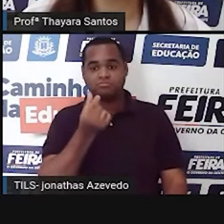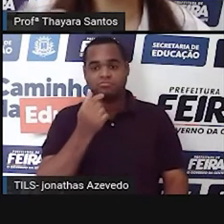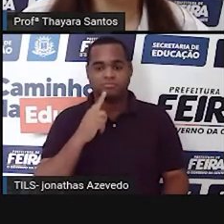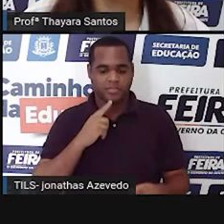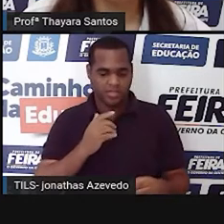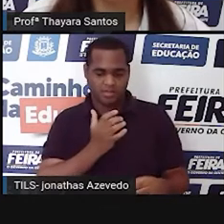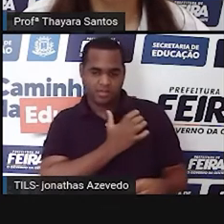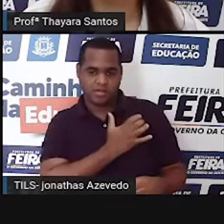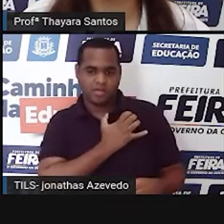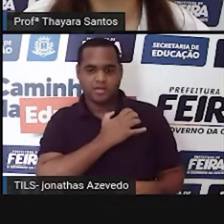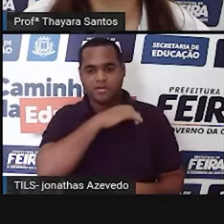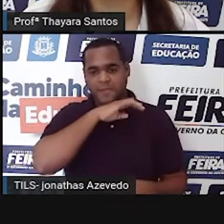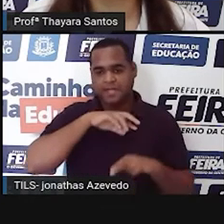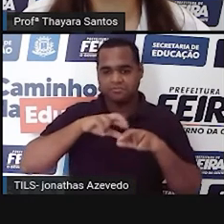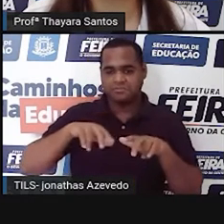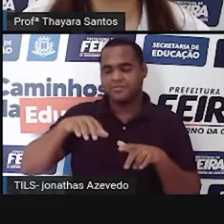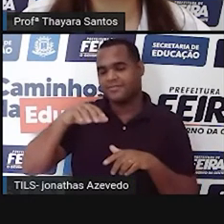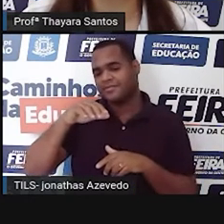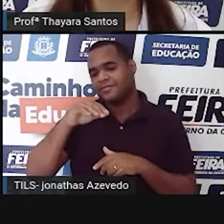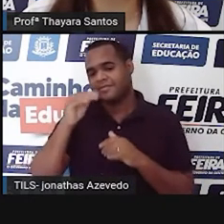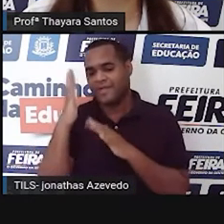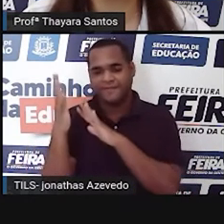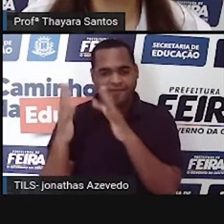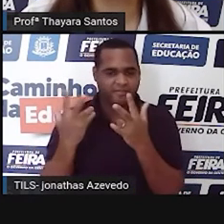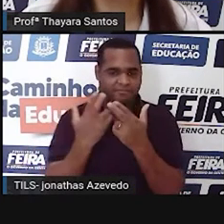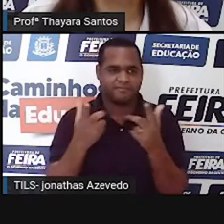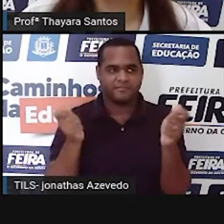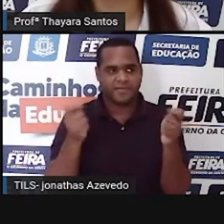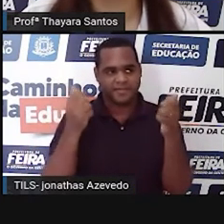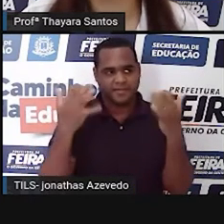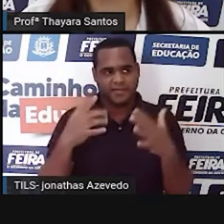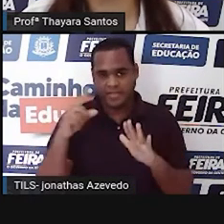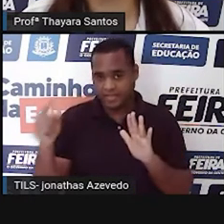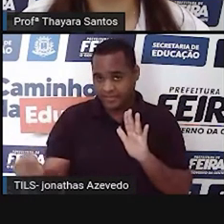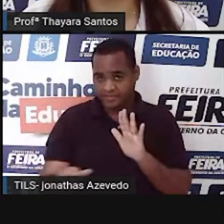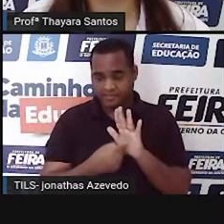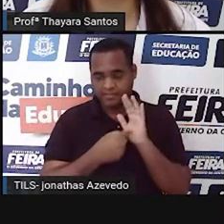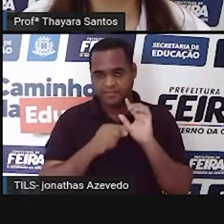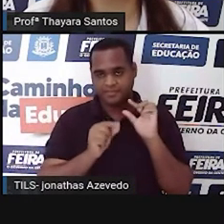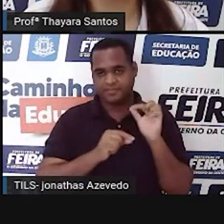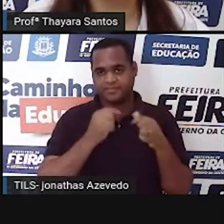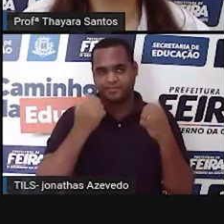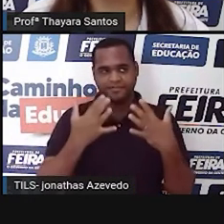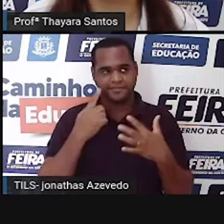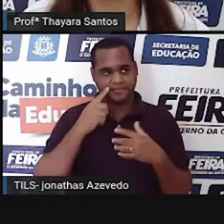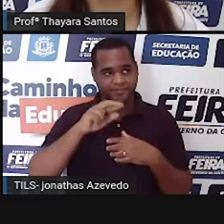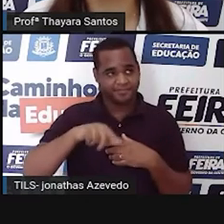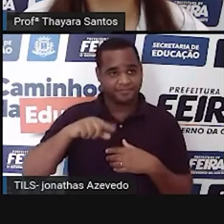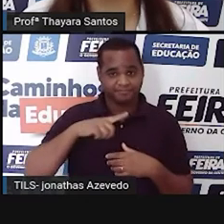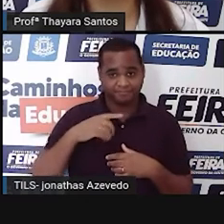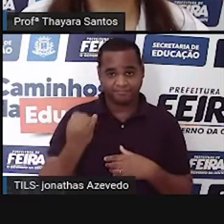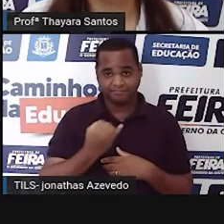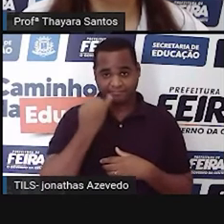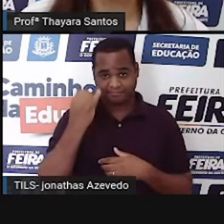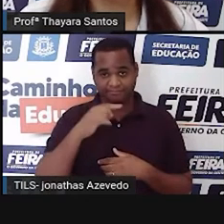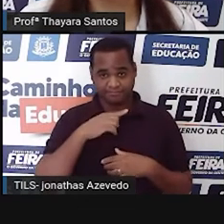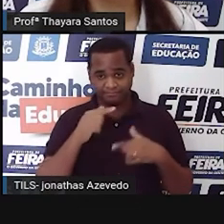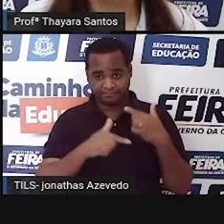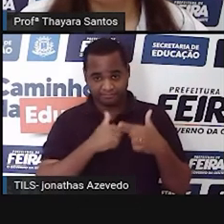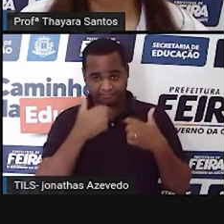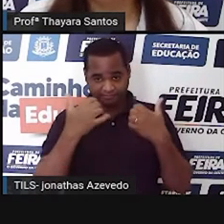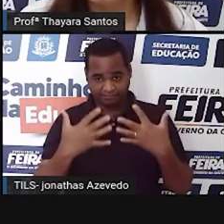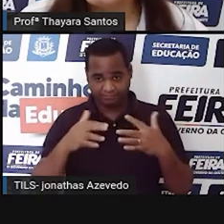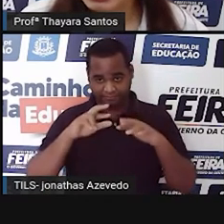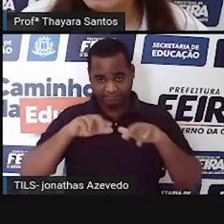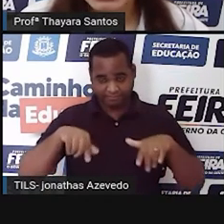espécies, de animais e de plantas. Então, eles acabam sendo alvo desse tipo de atividade, que é o tráfico ilegal de